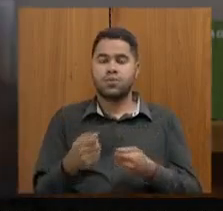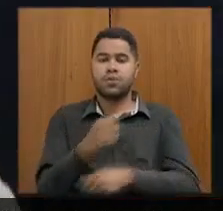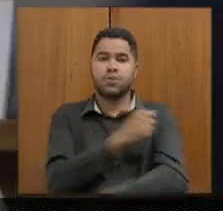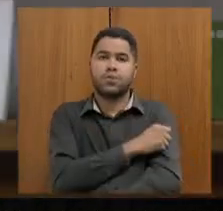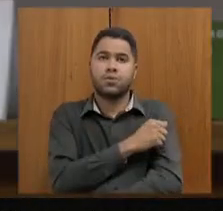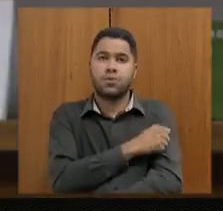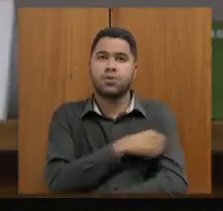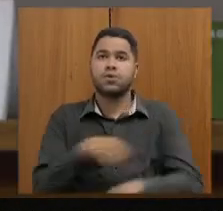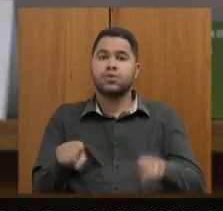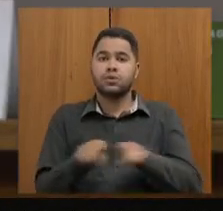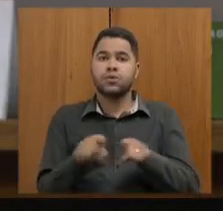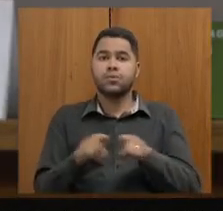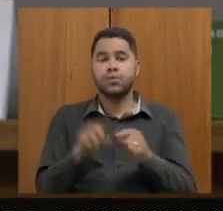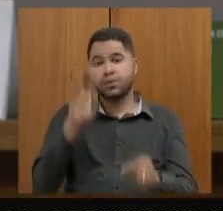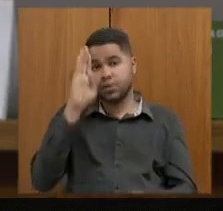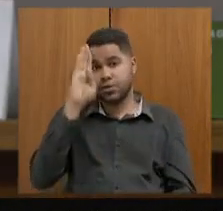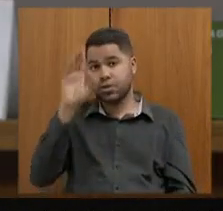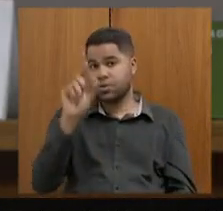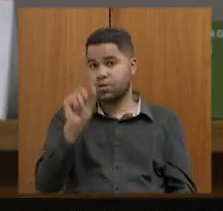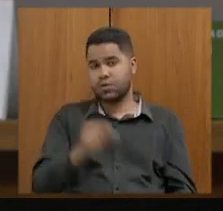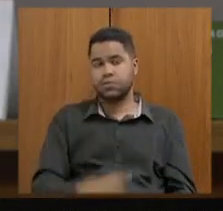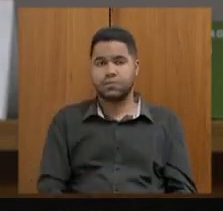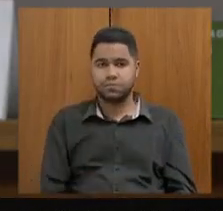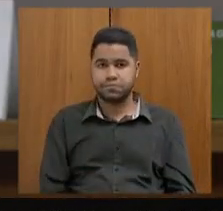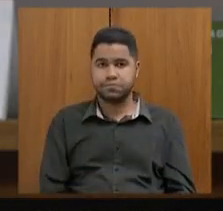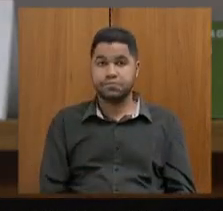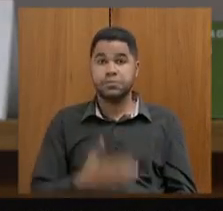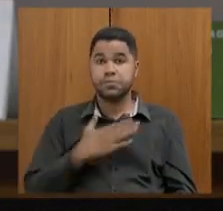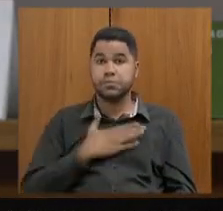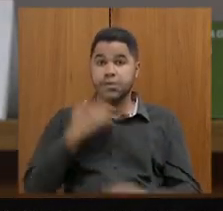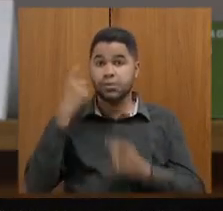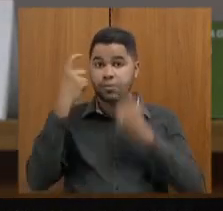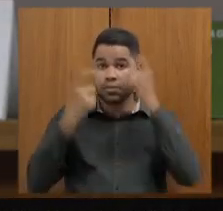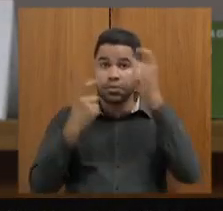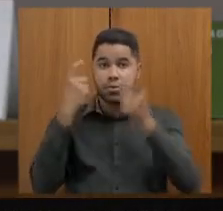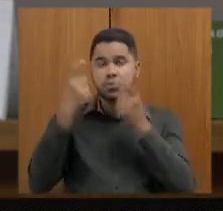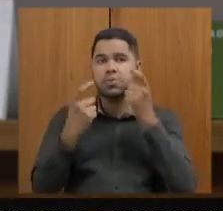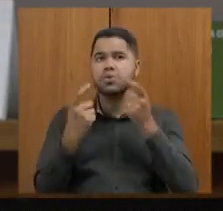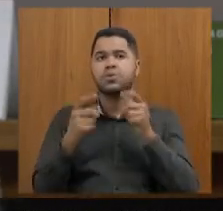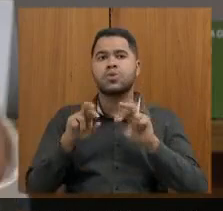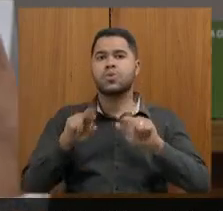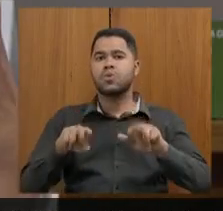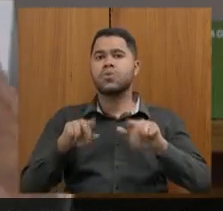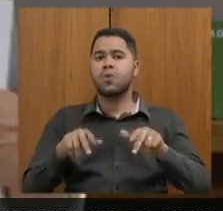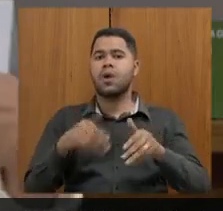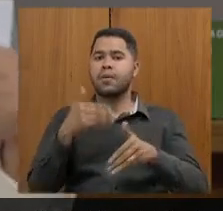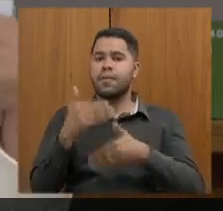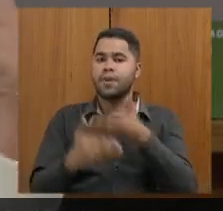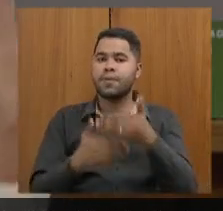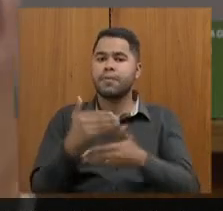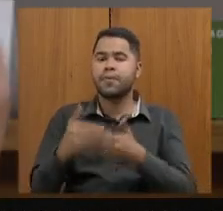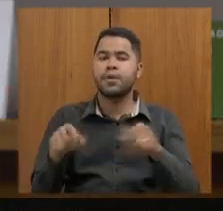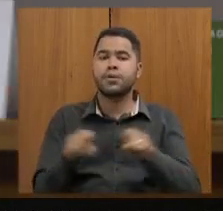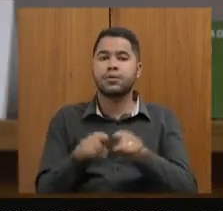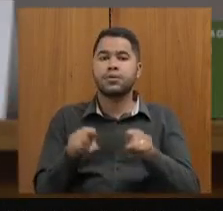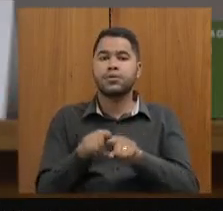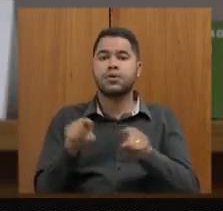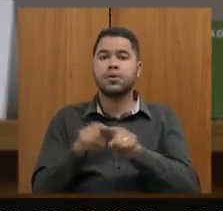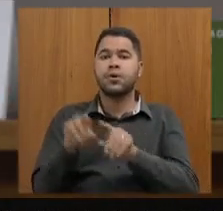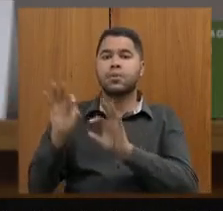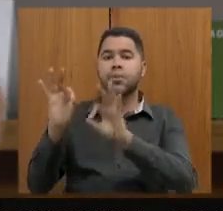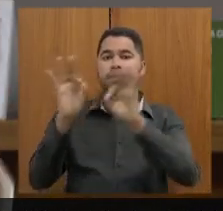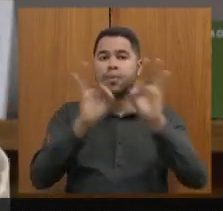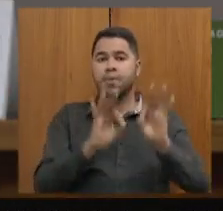queria fechar destacando o seguinte a minha preocupação não é tão grande em relação a construção e manutenção de